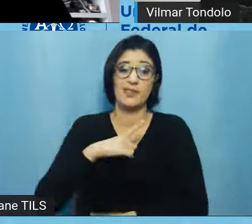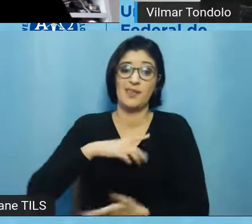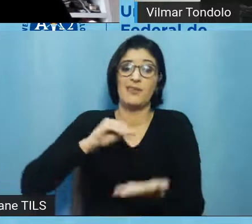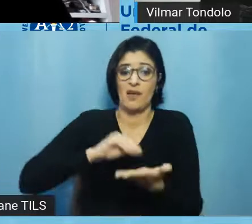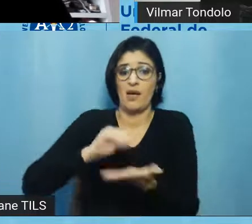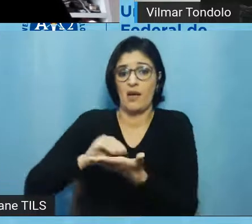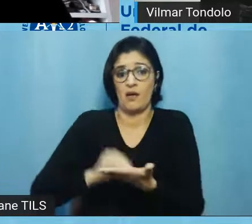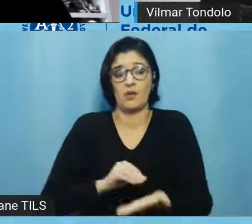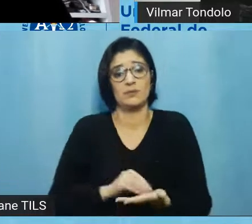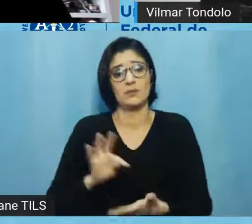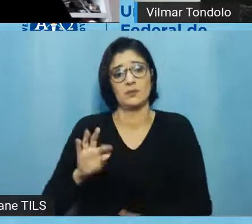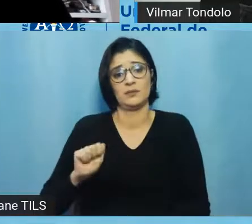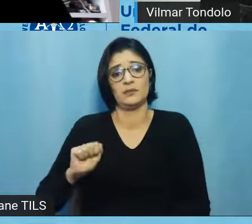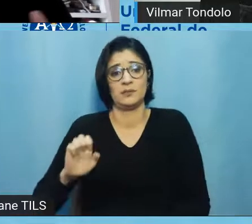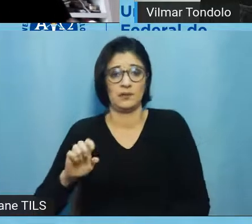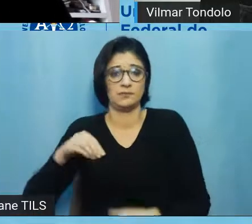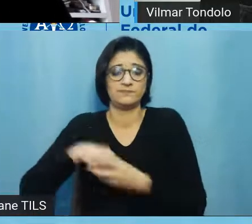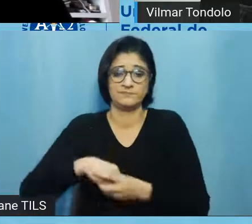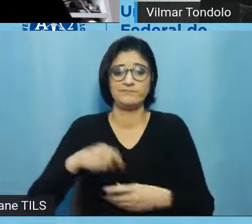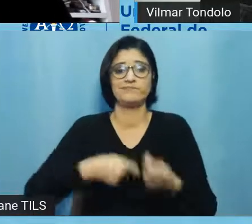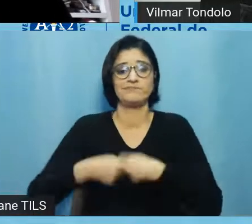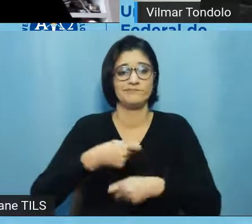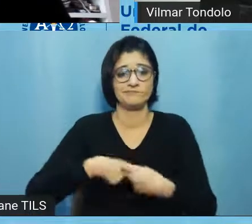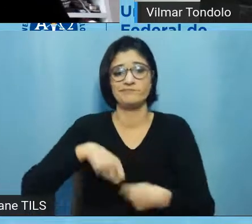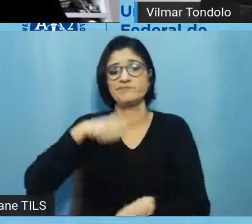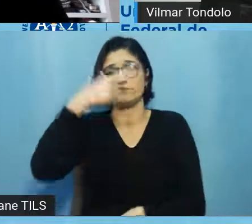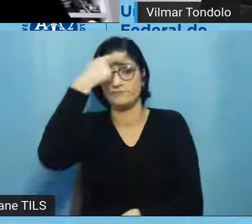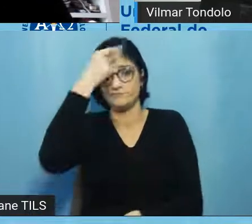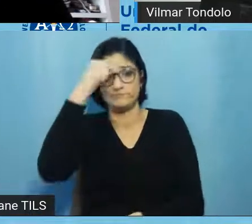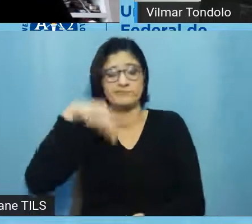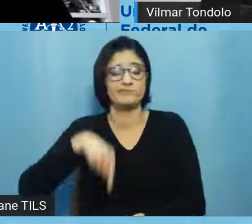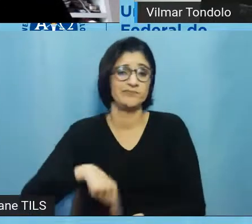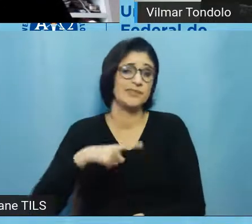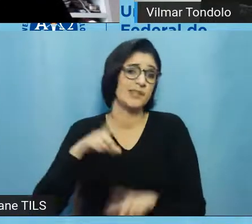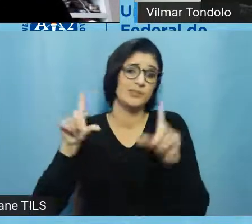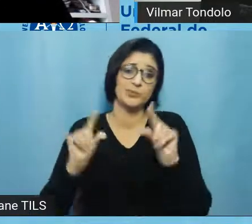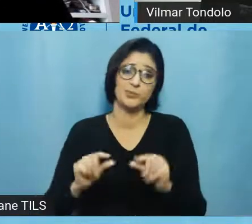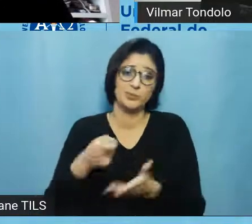universidade, isso é sabido, né, cada vez temos menos concursos,